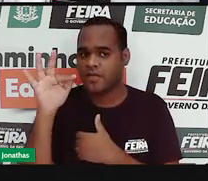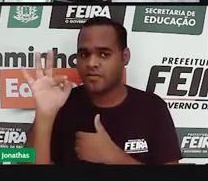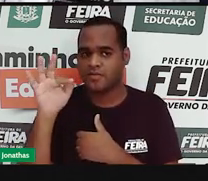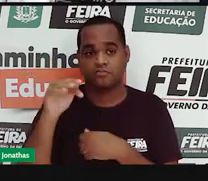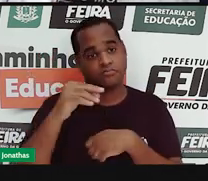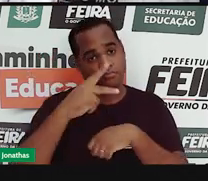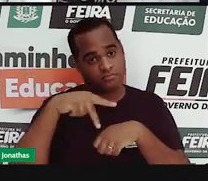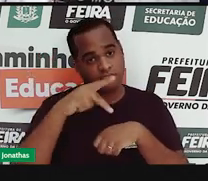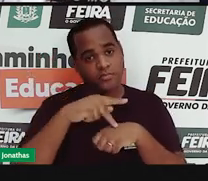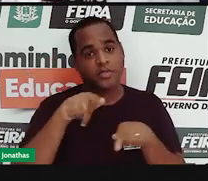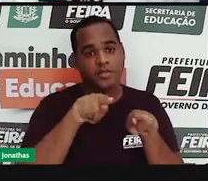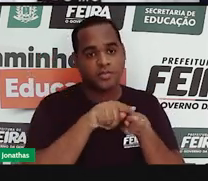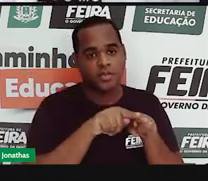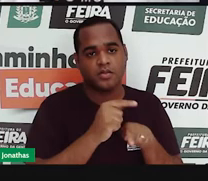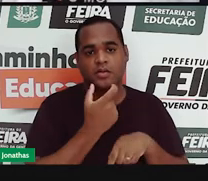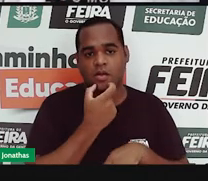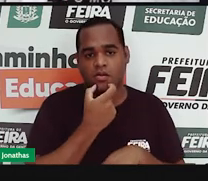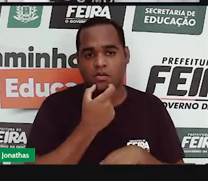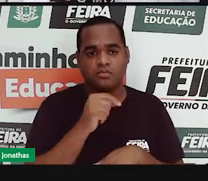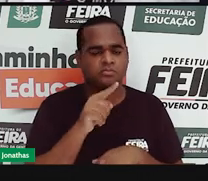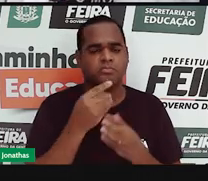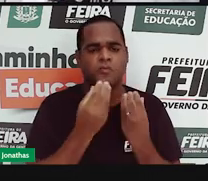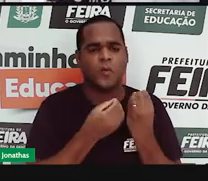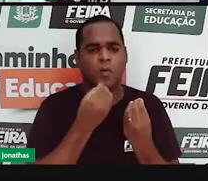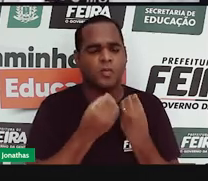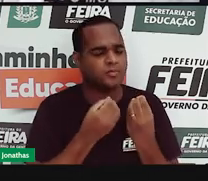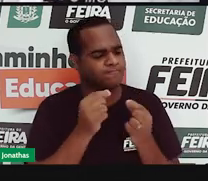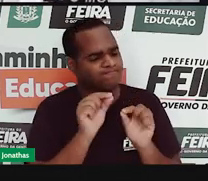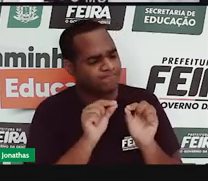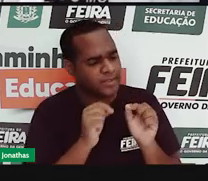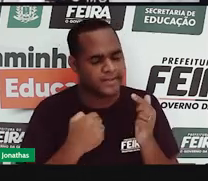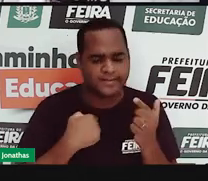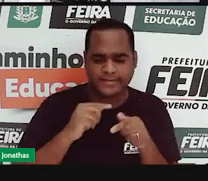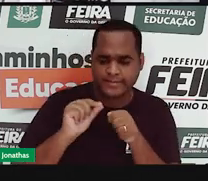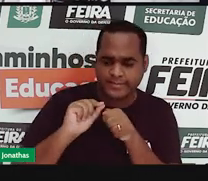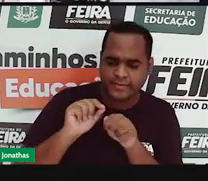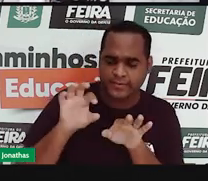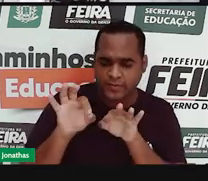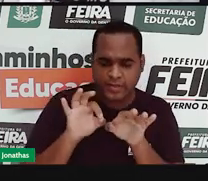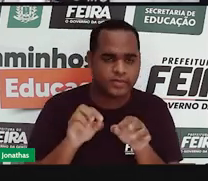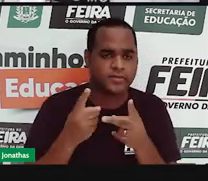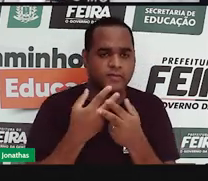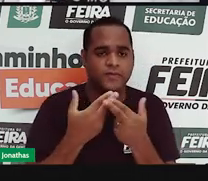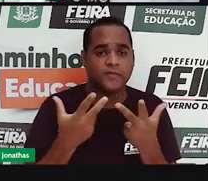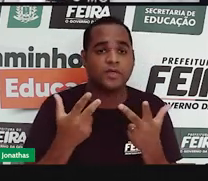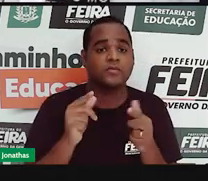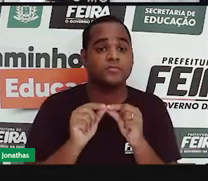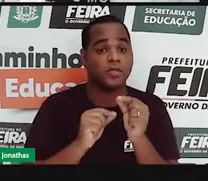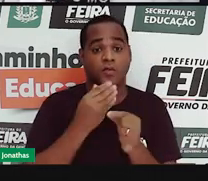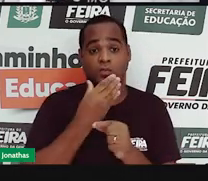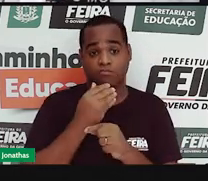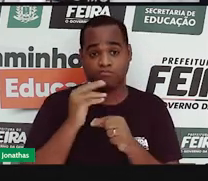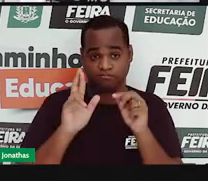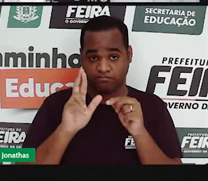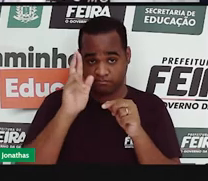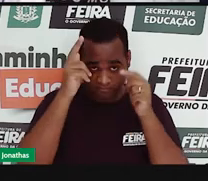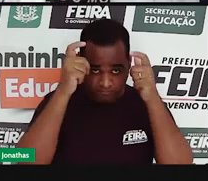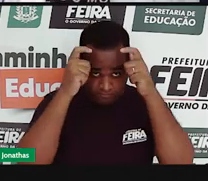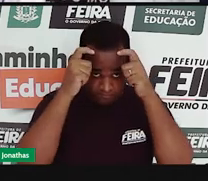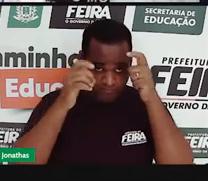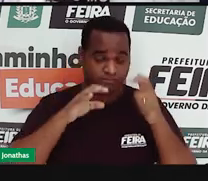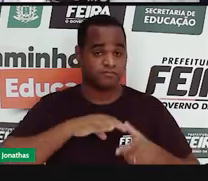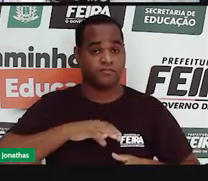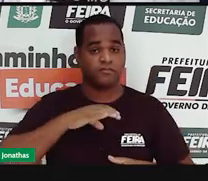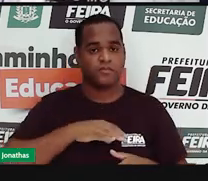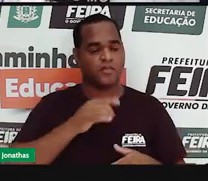Portugal não sabia como se posicionar em relação a esse conflito entre França e Inglaterra. E a opção do rei português é fugir para